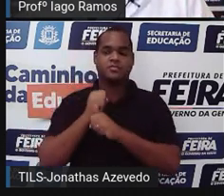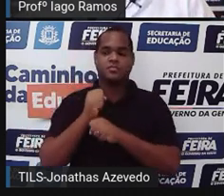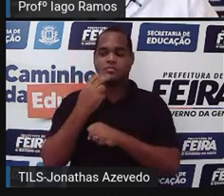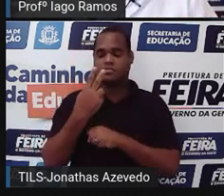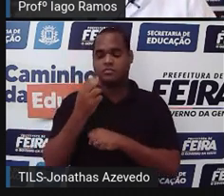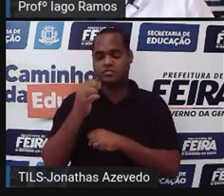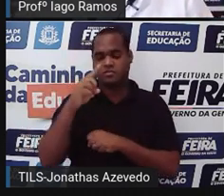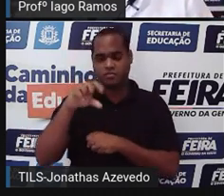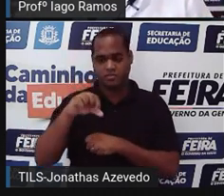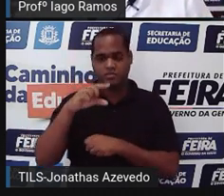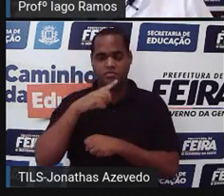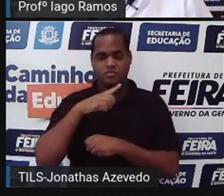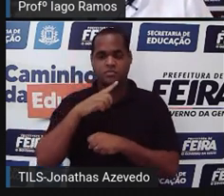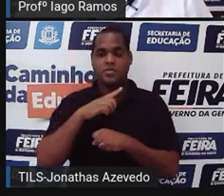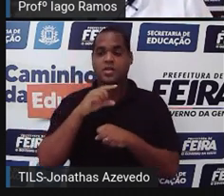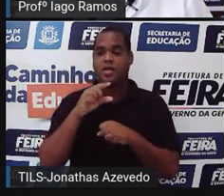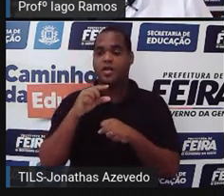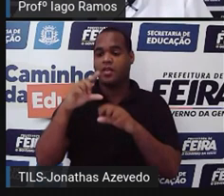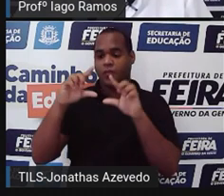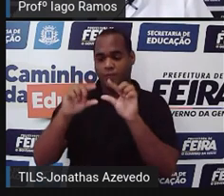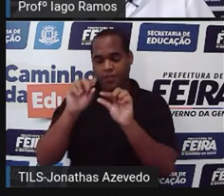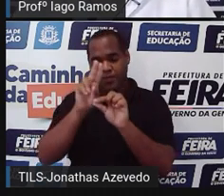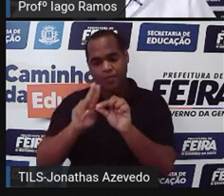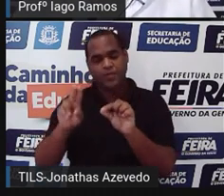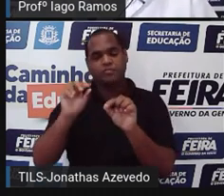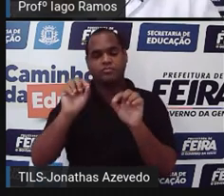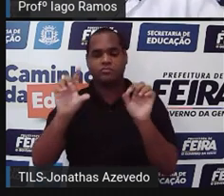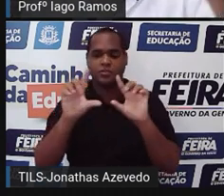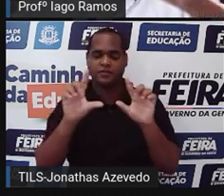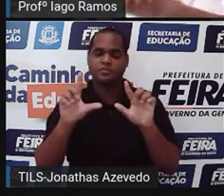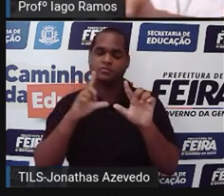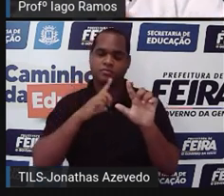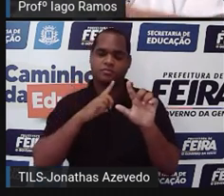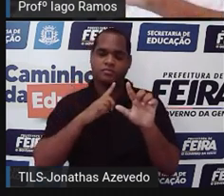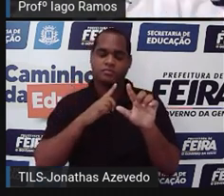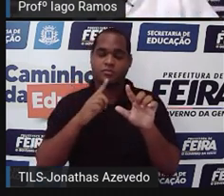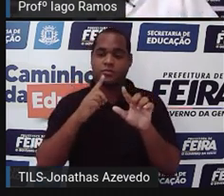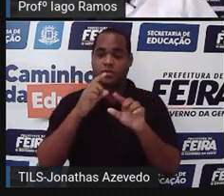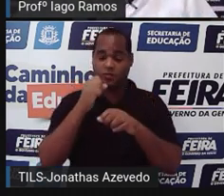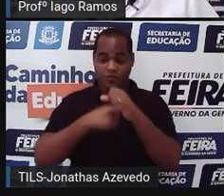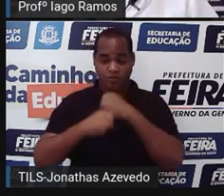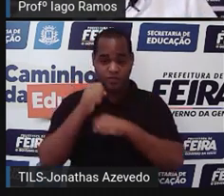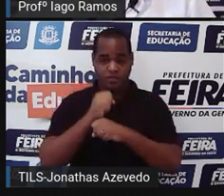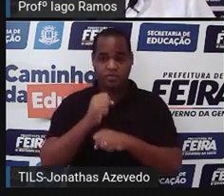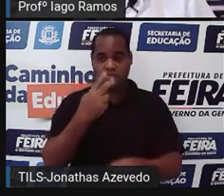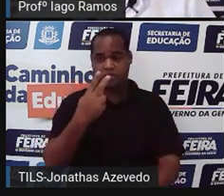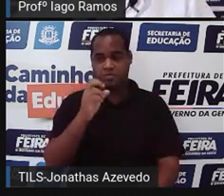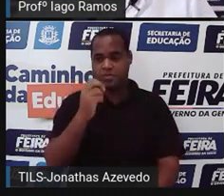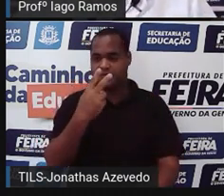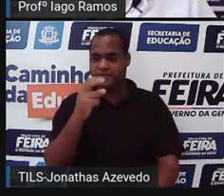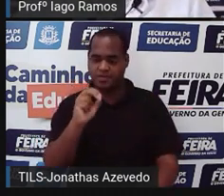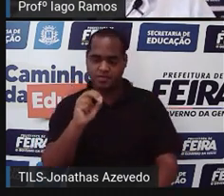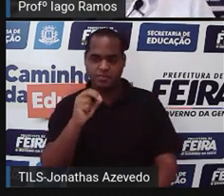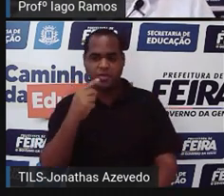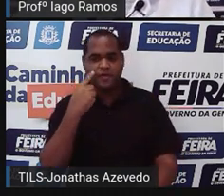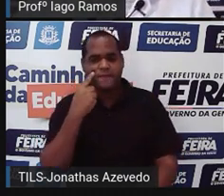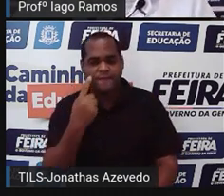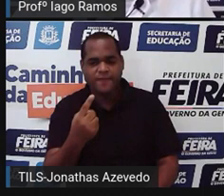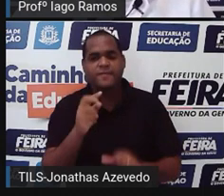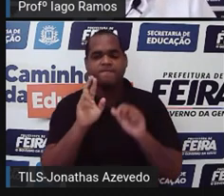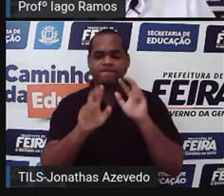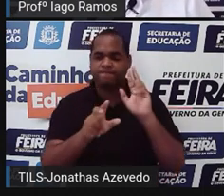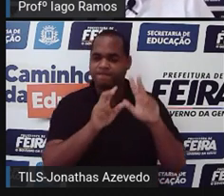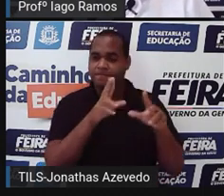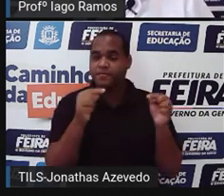o menos usado foi a TV. Quando a gente olha para o ano de 2020, olhando para o